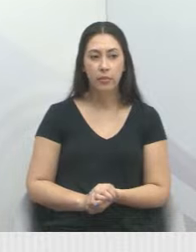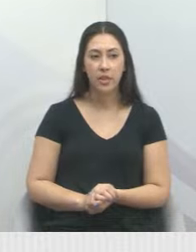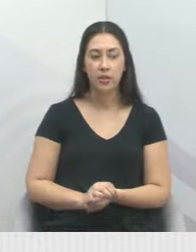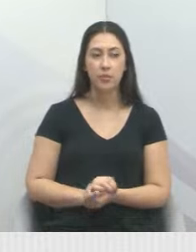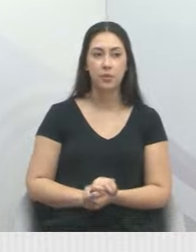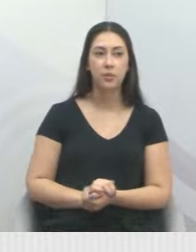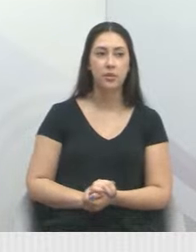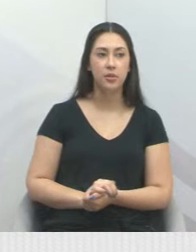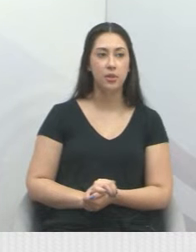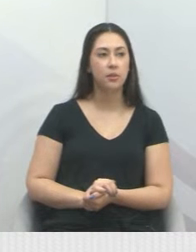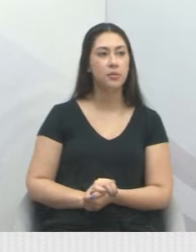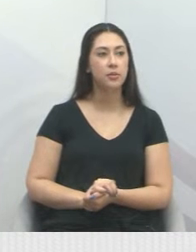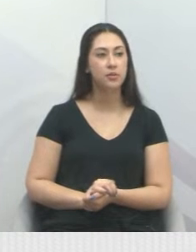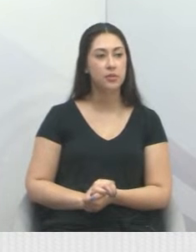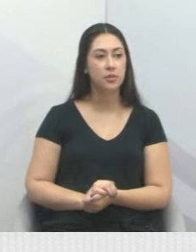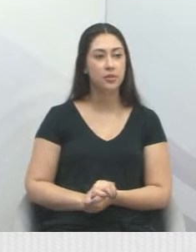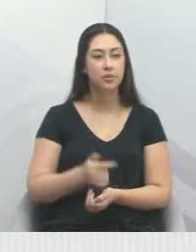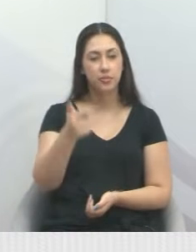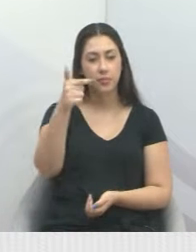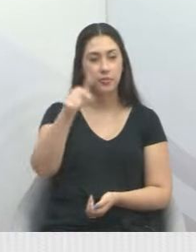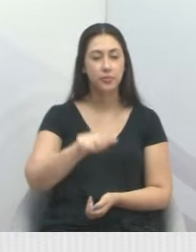A foto 2,